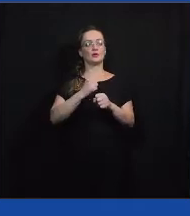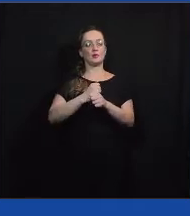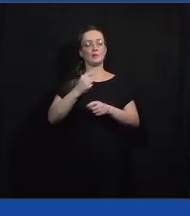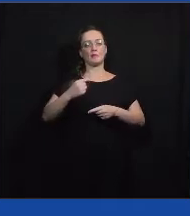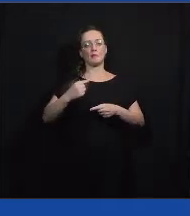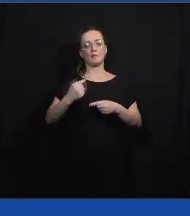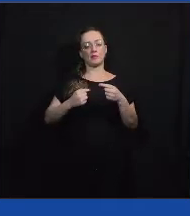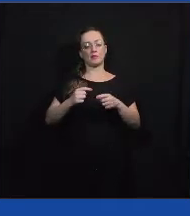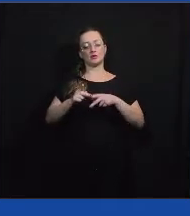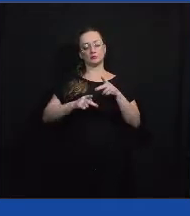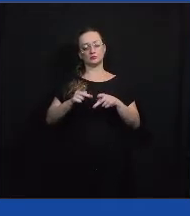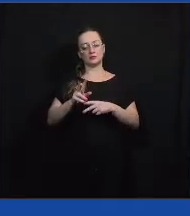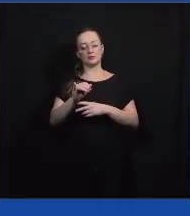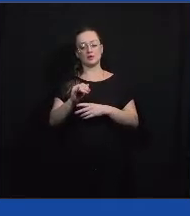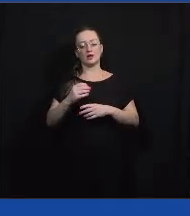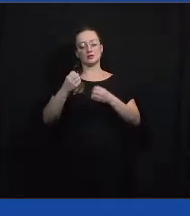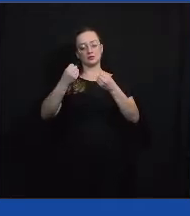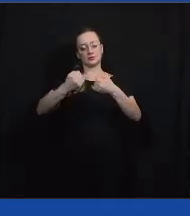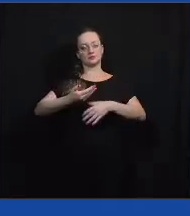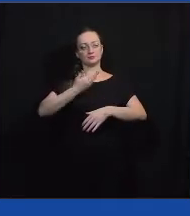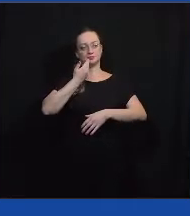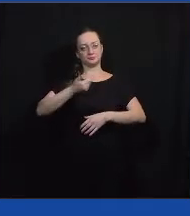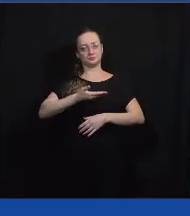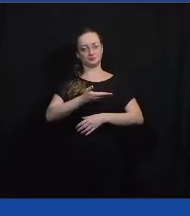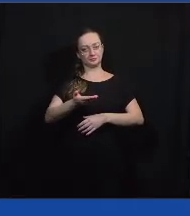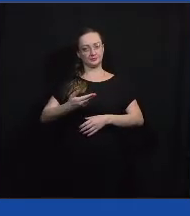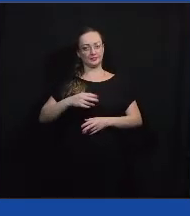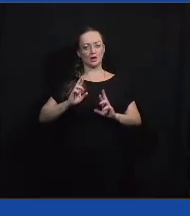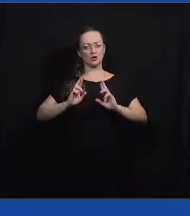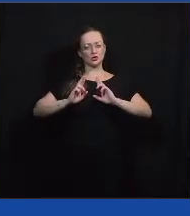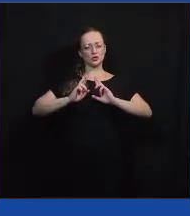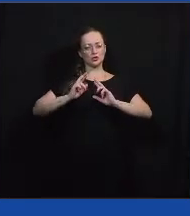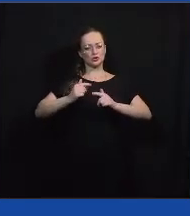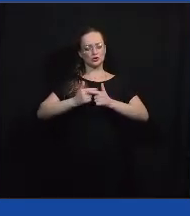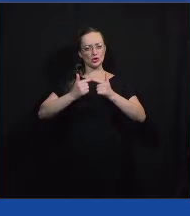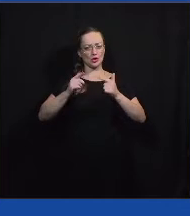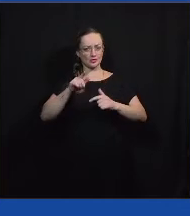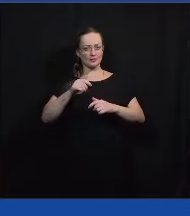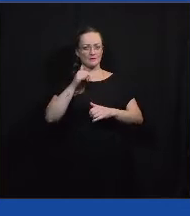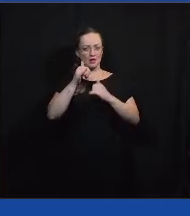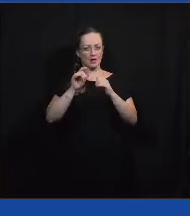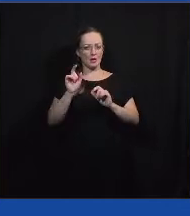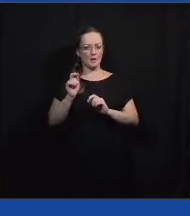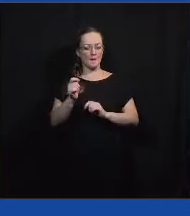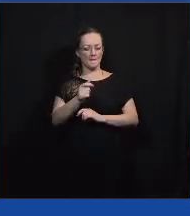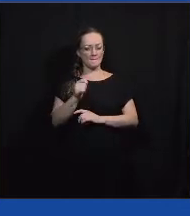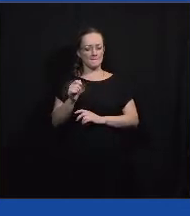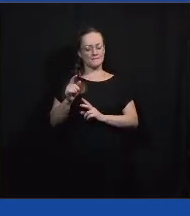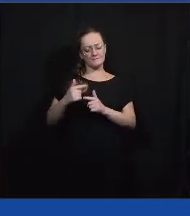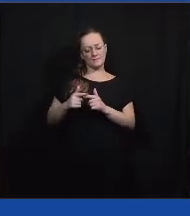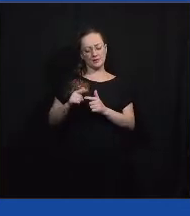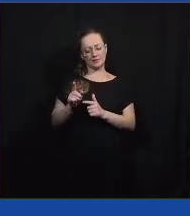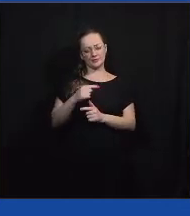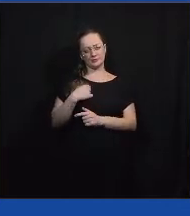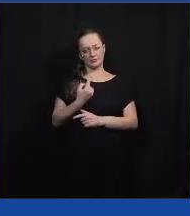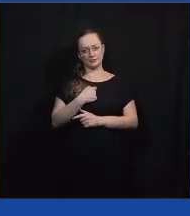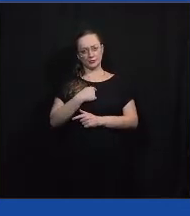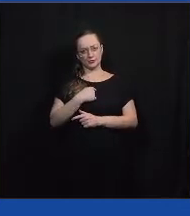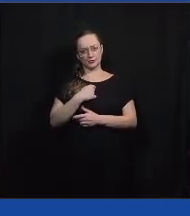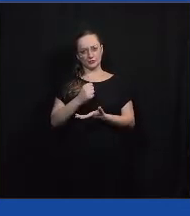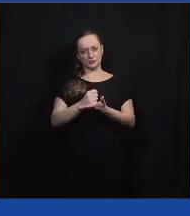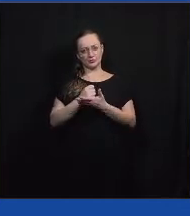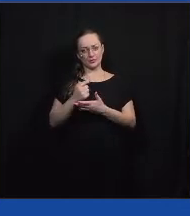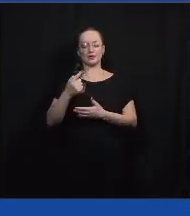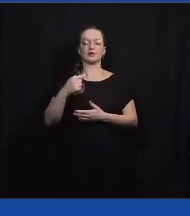Zunino vai explicar um pouquinho melhor para vocês. Só antes disso, rapidinho, falando um pouquinho do problema que a gente trouxe para